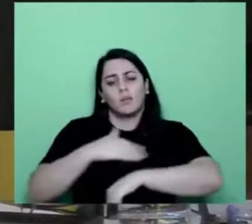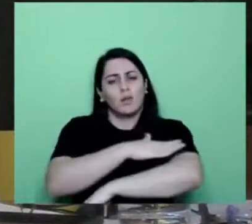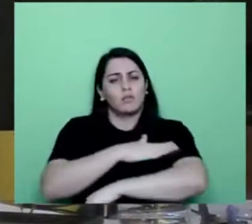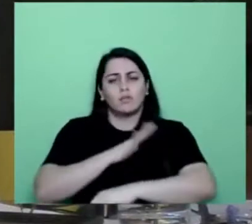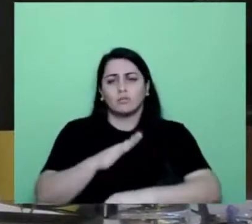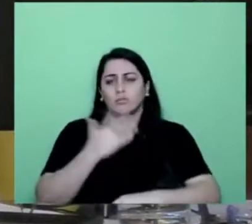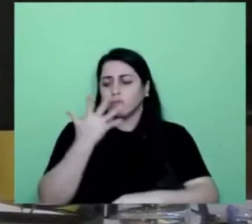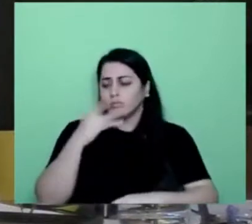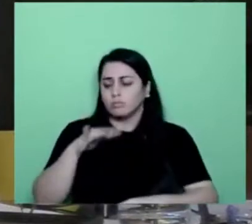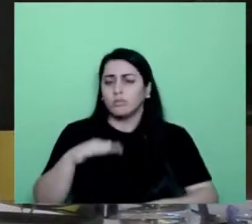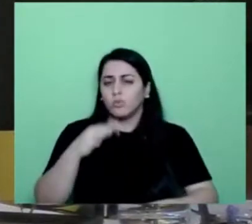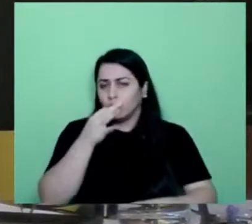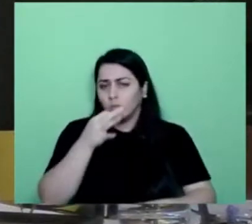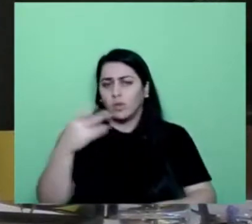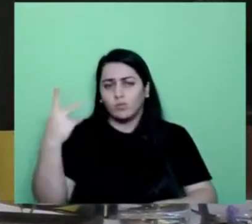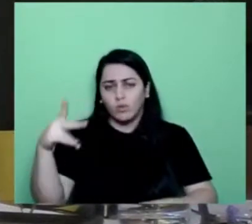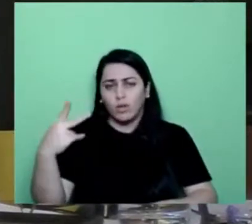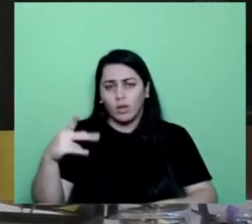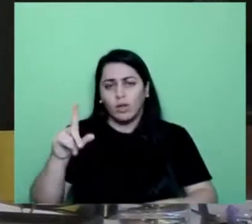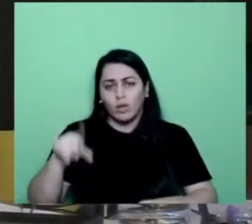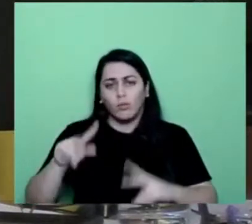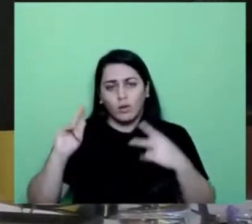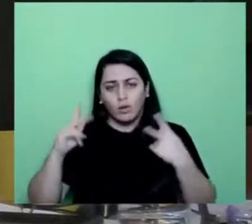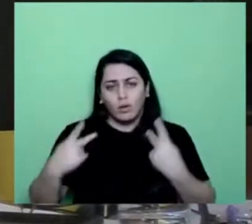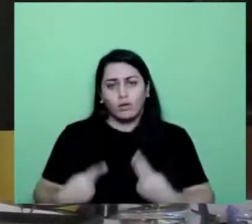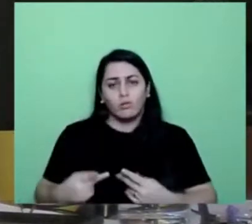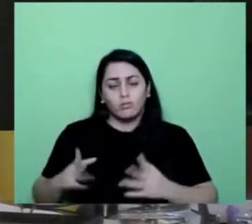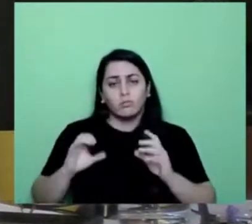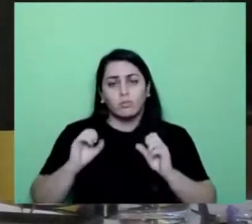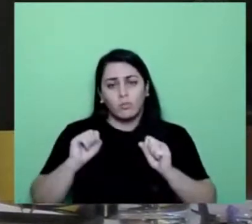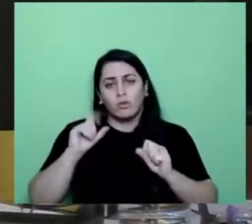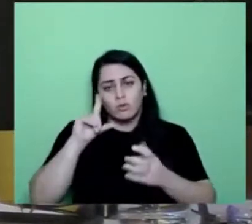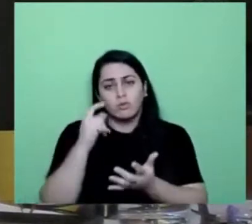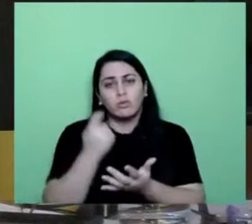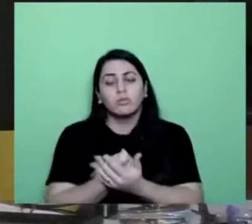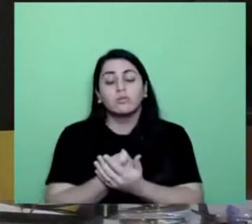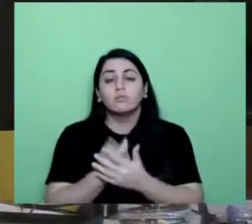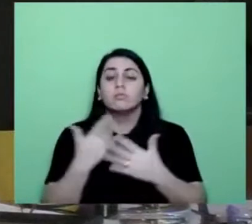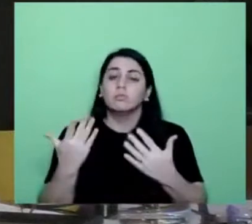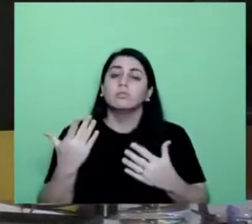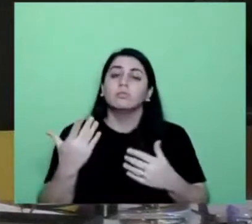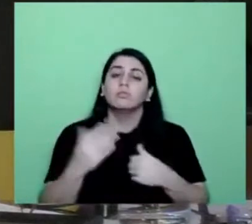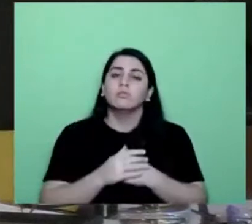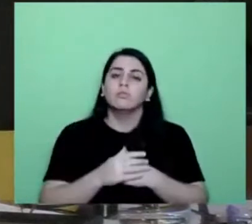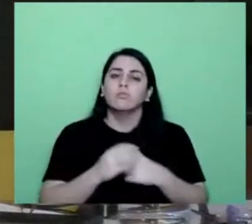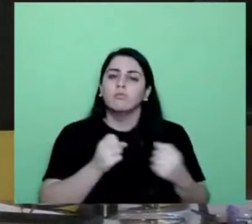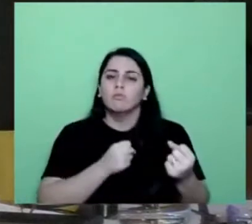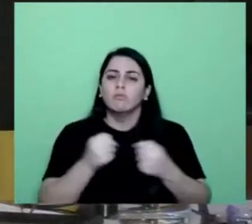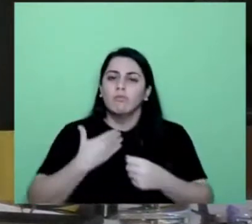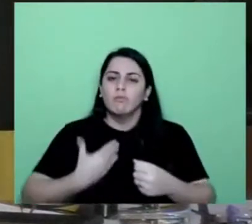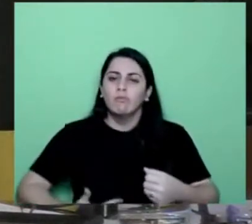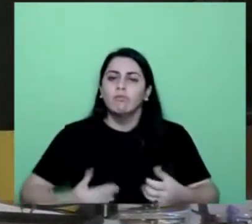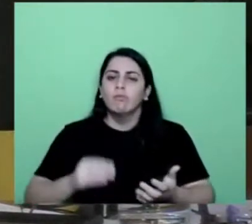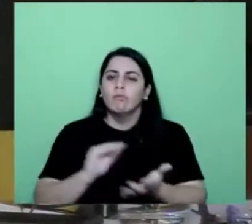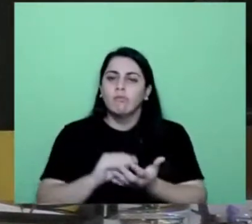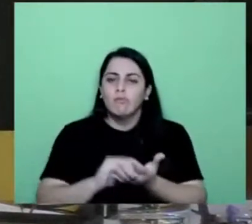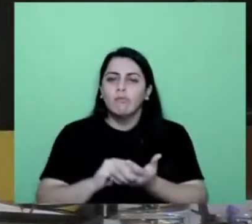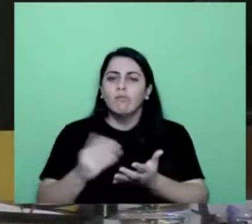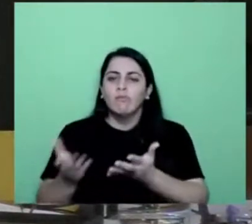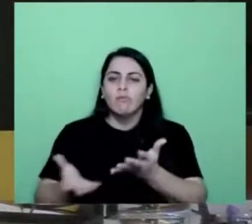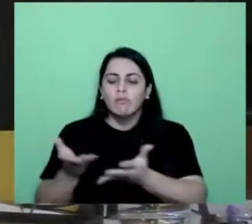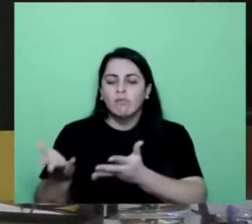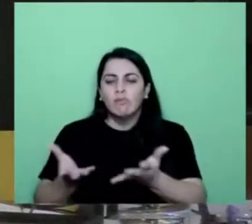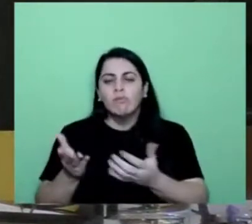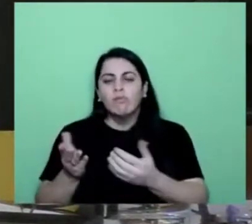opinião. É um ser humano. E muitas vezes pelo poder público não é tratada dessa forma. Destaca ainda a